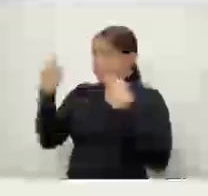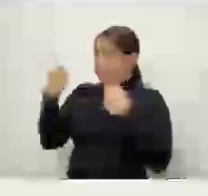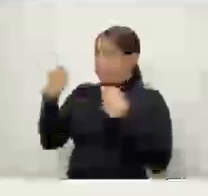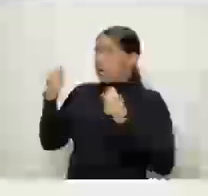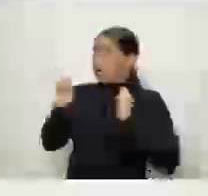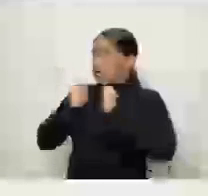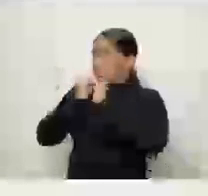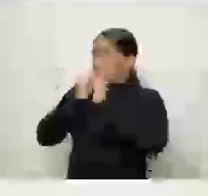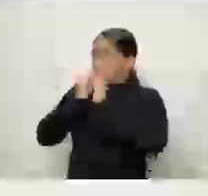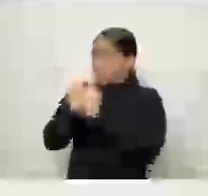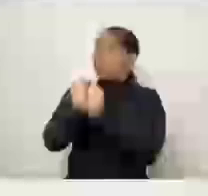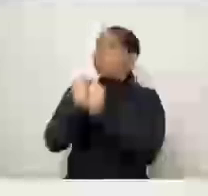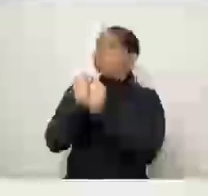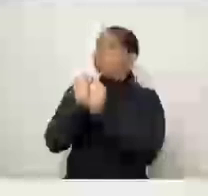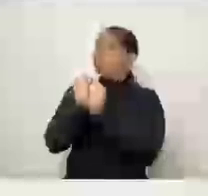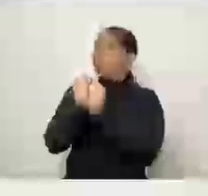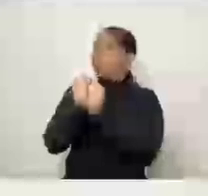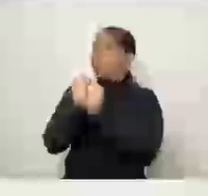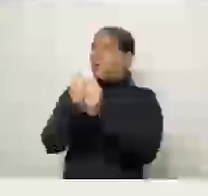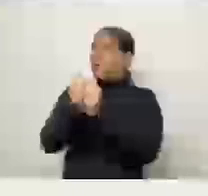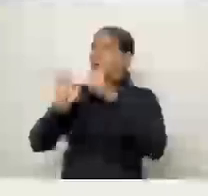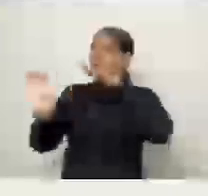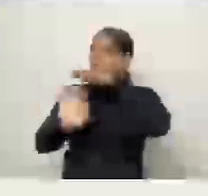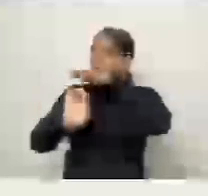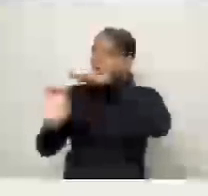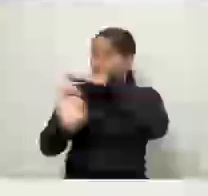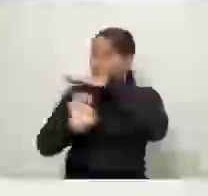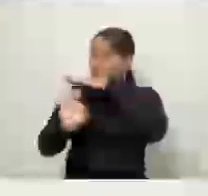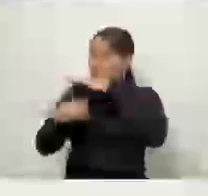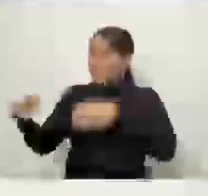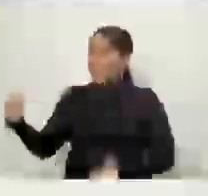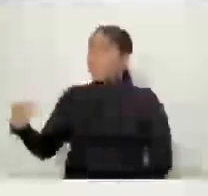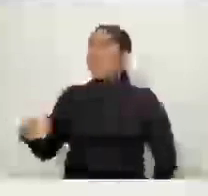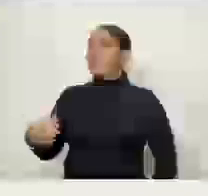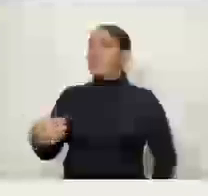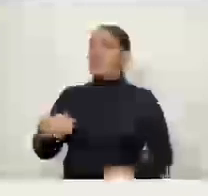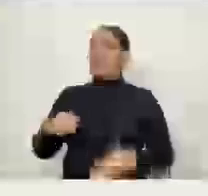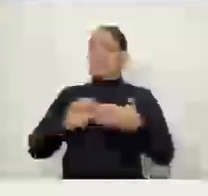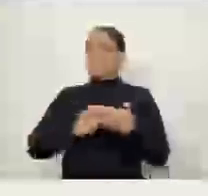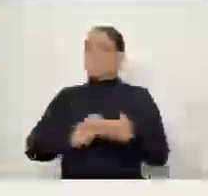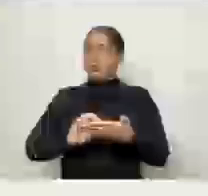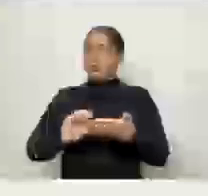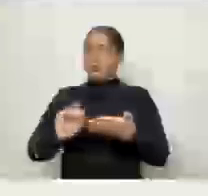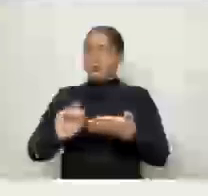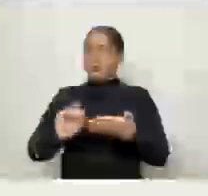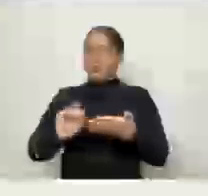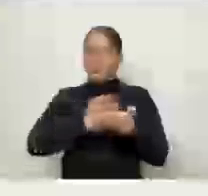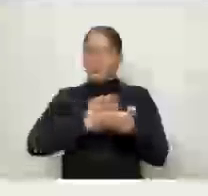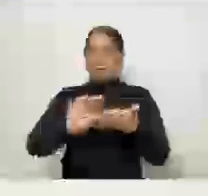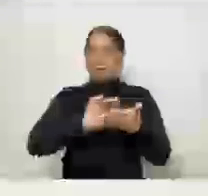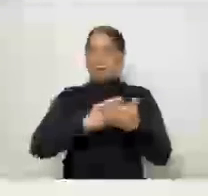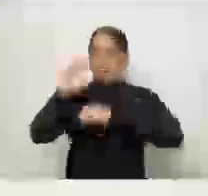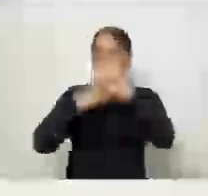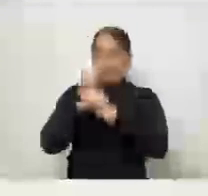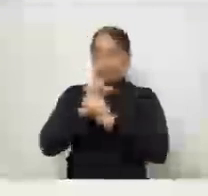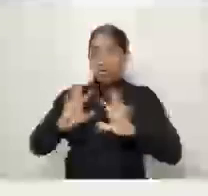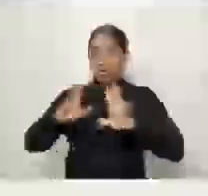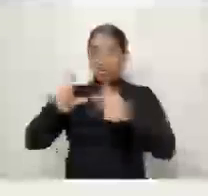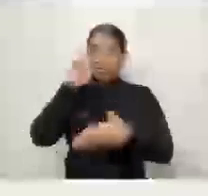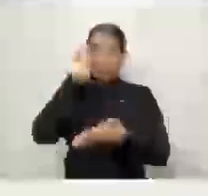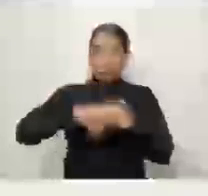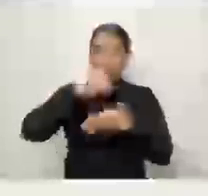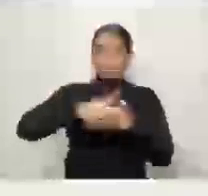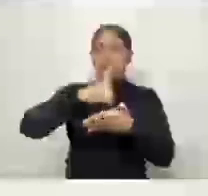empresa para digitalizar todo esse arquivo morto e ter ele todo digital a qualquer momento que a gente precisasse. Não ter que o César, ter que o Everaldo,